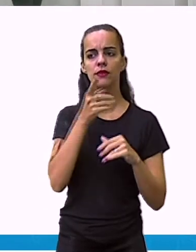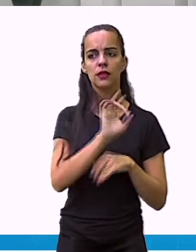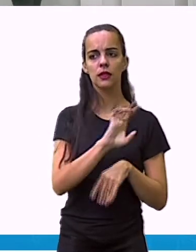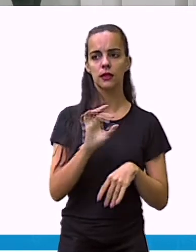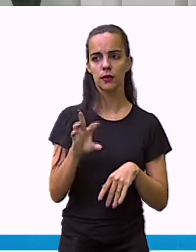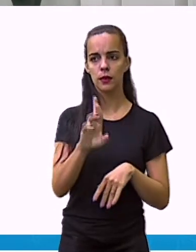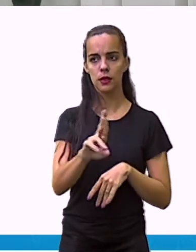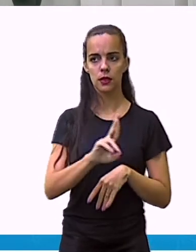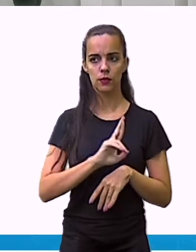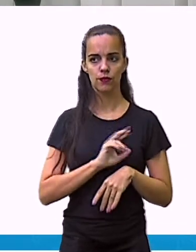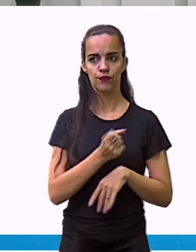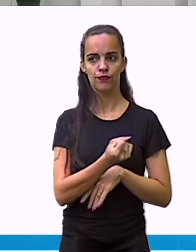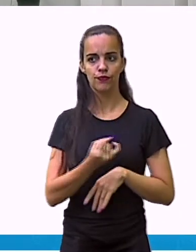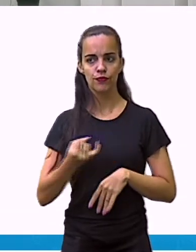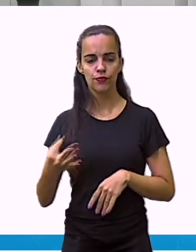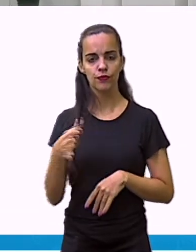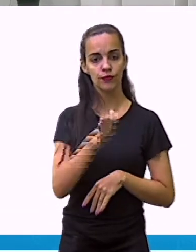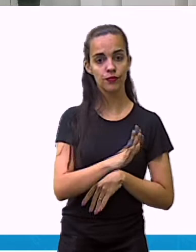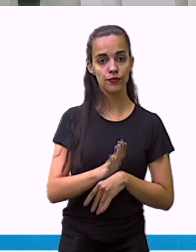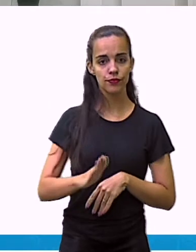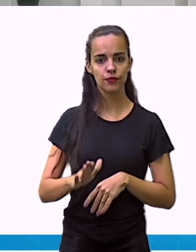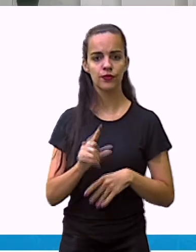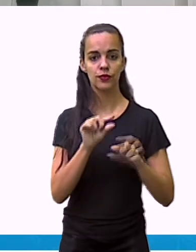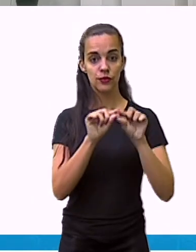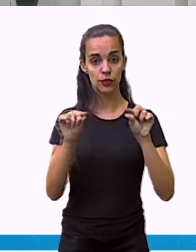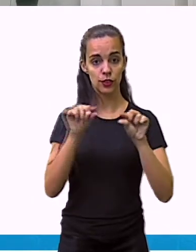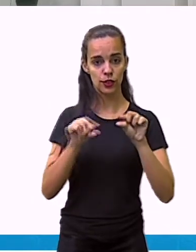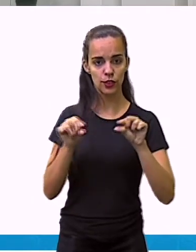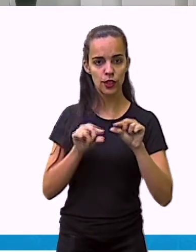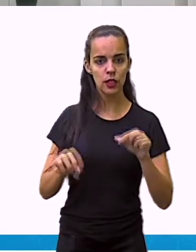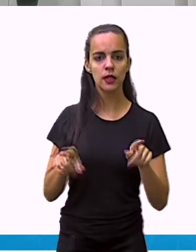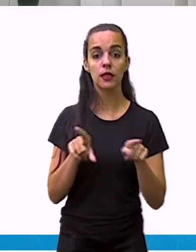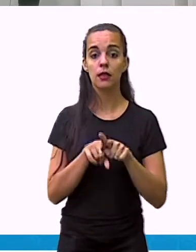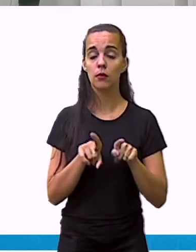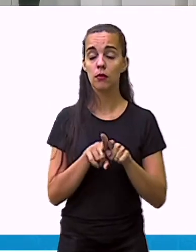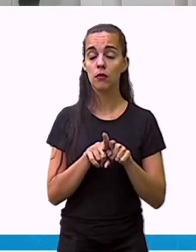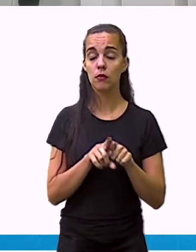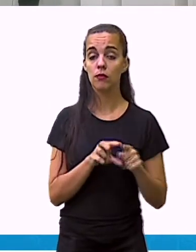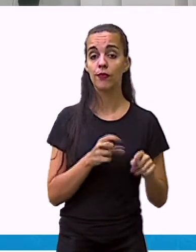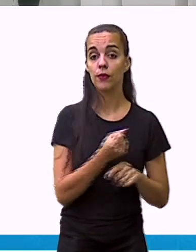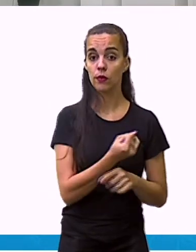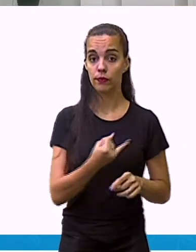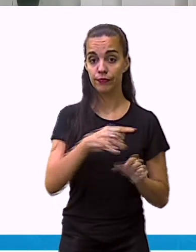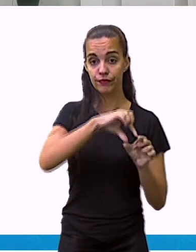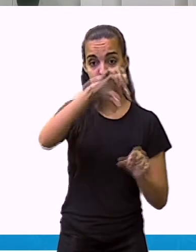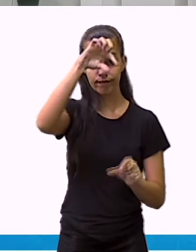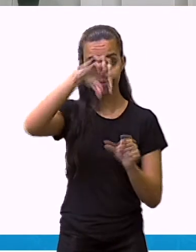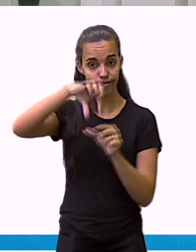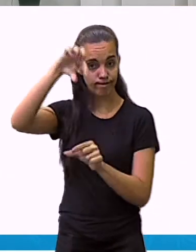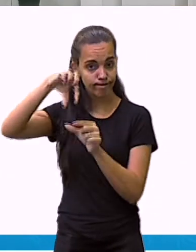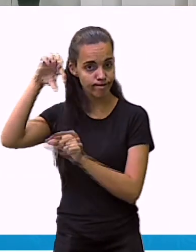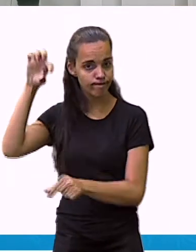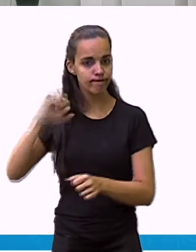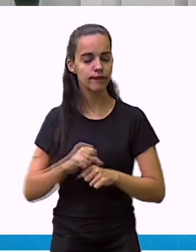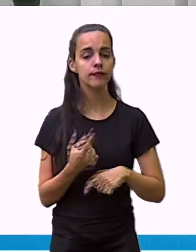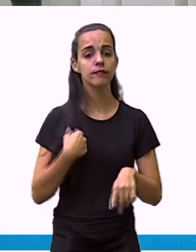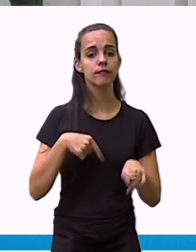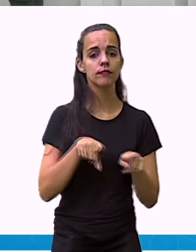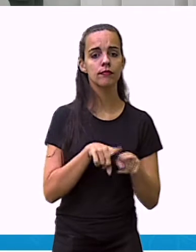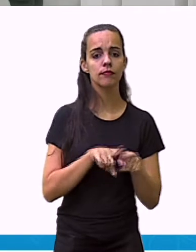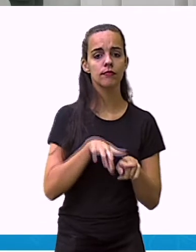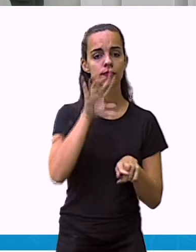iremos olhar a quantidade de linhas para formar a nossa tabela, a quantidade de colunas e